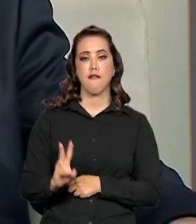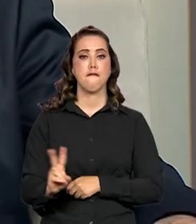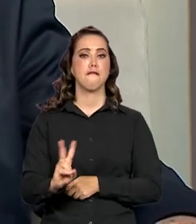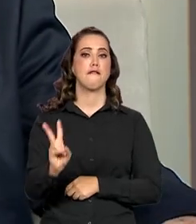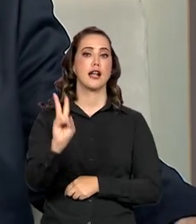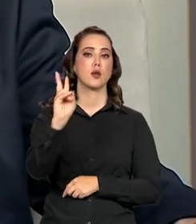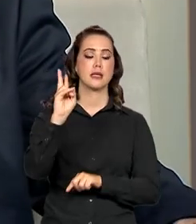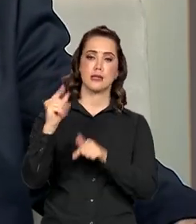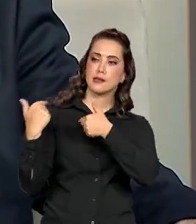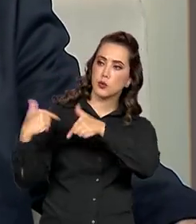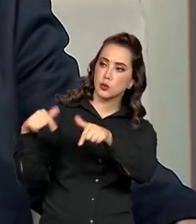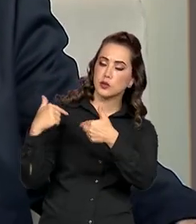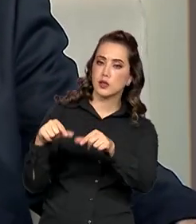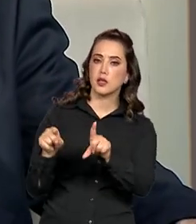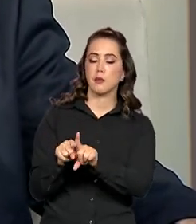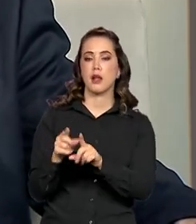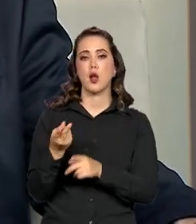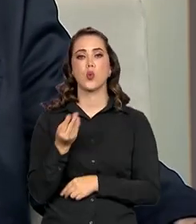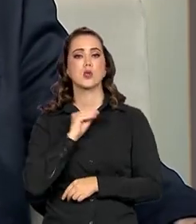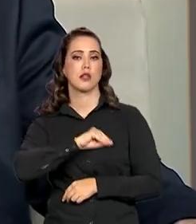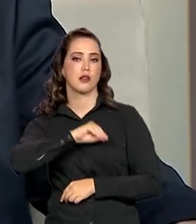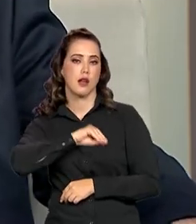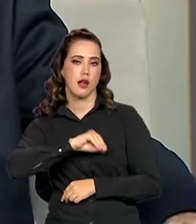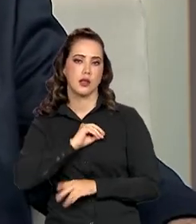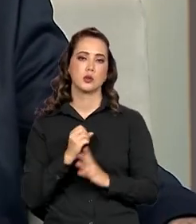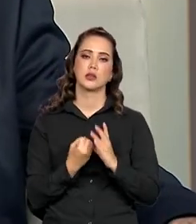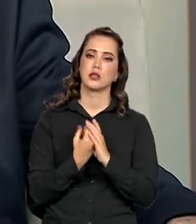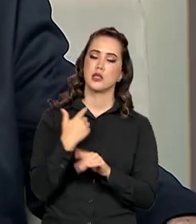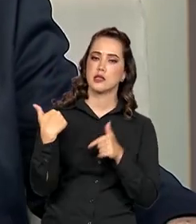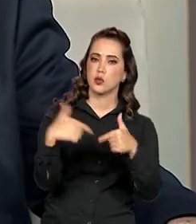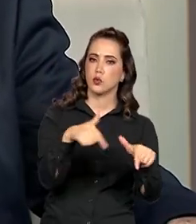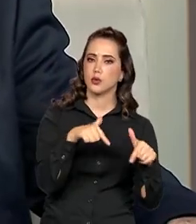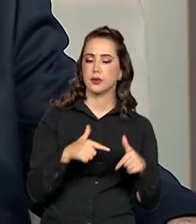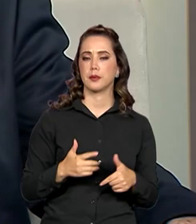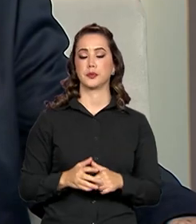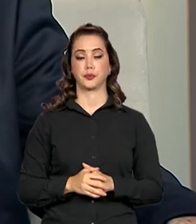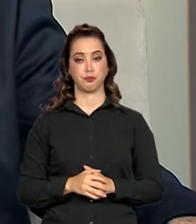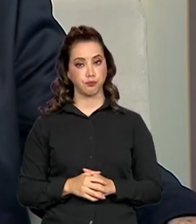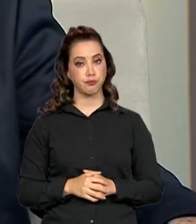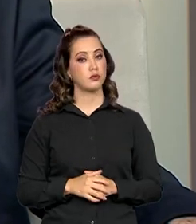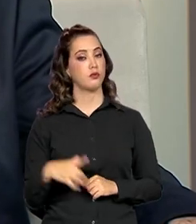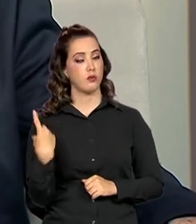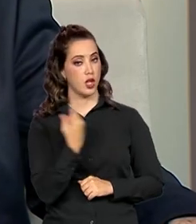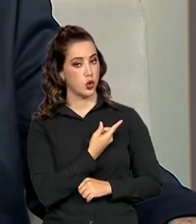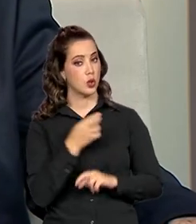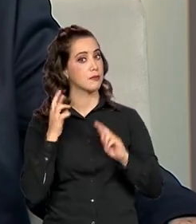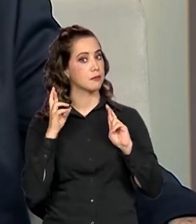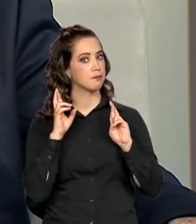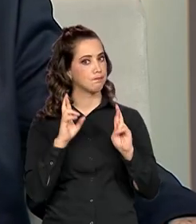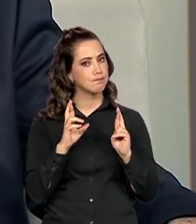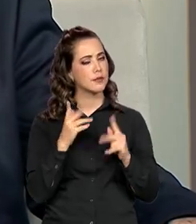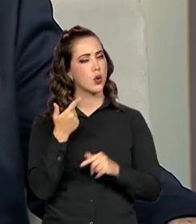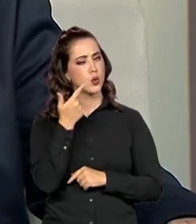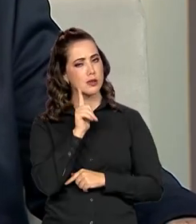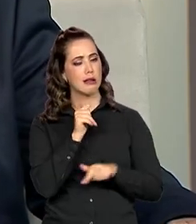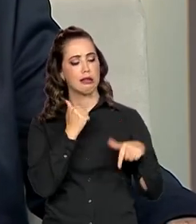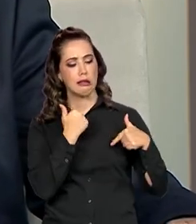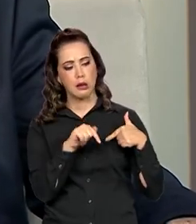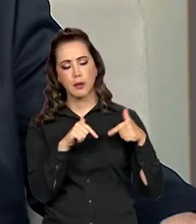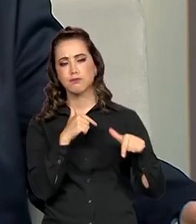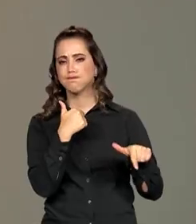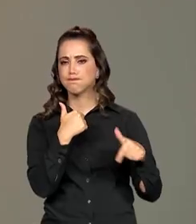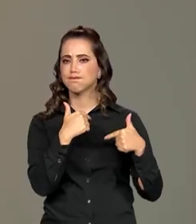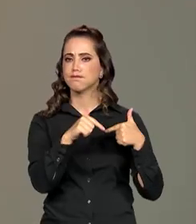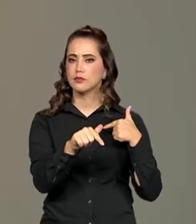trabalho em si, a massa salarial, geração de emprego e renda. Nossa expectativa é de trabalhar esse processo.